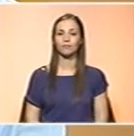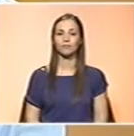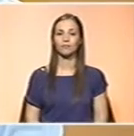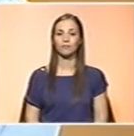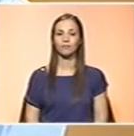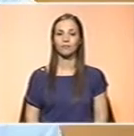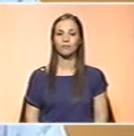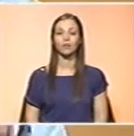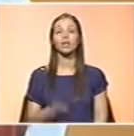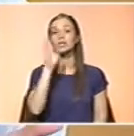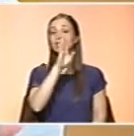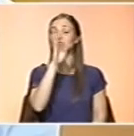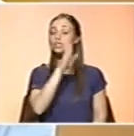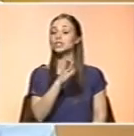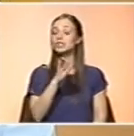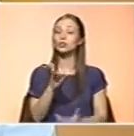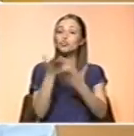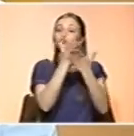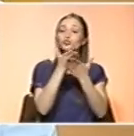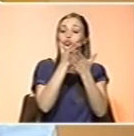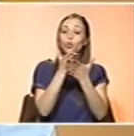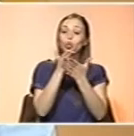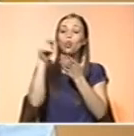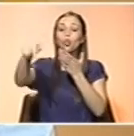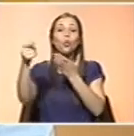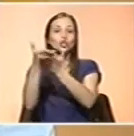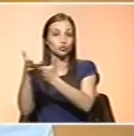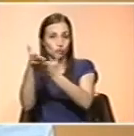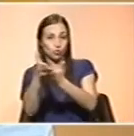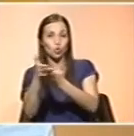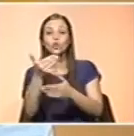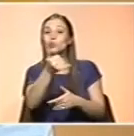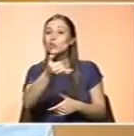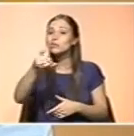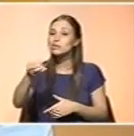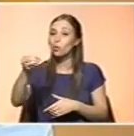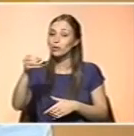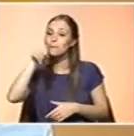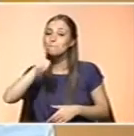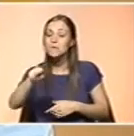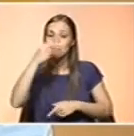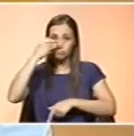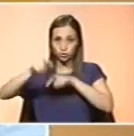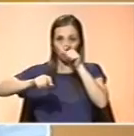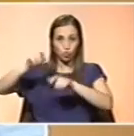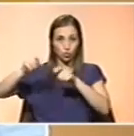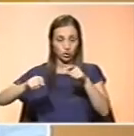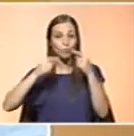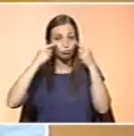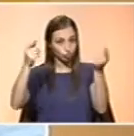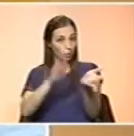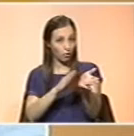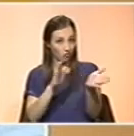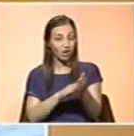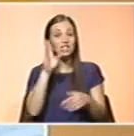-análise, que é um estudo de estudos, chamemos-lhe assim, com 250 mil pessoas, mostrou que tomar